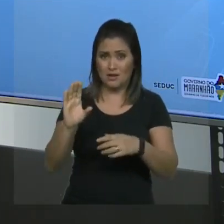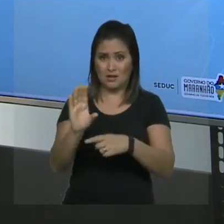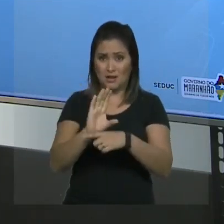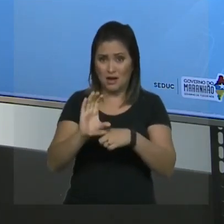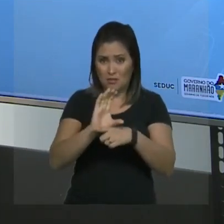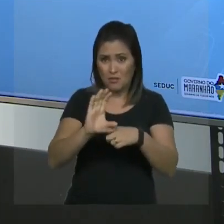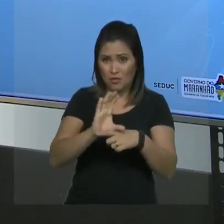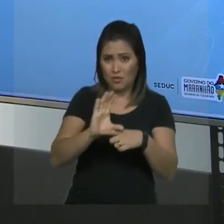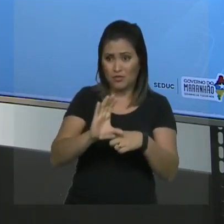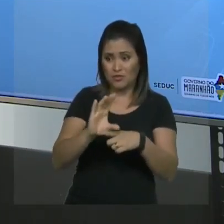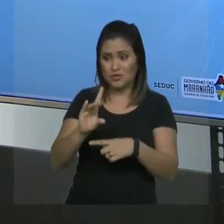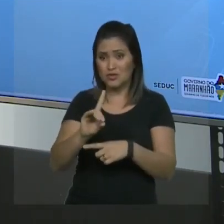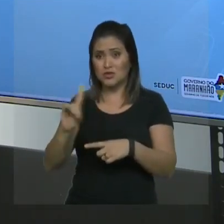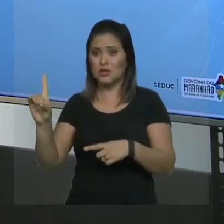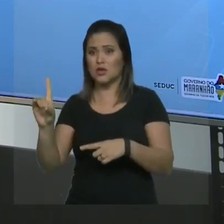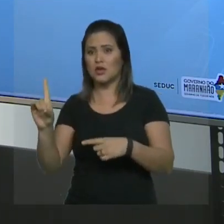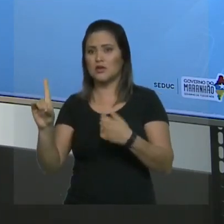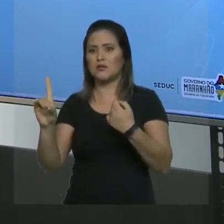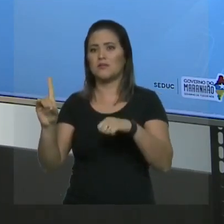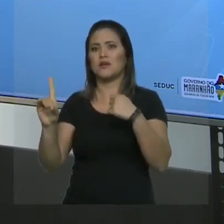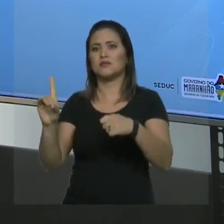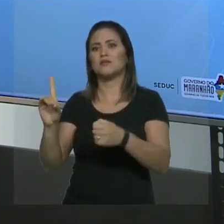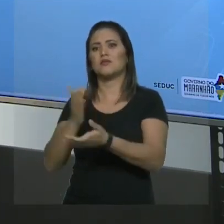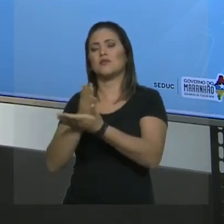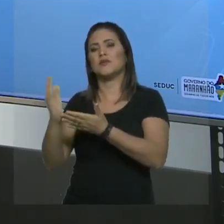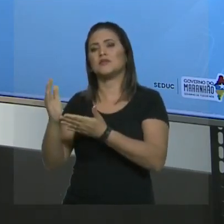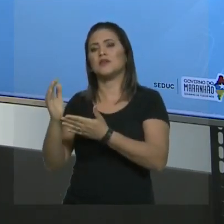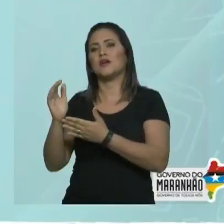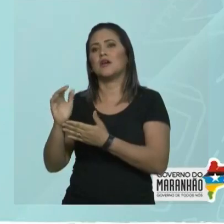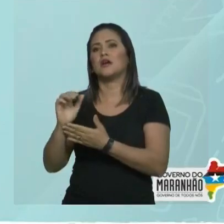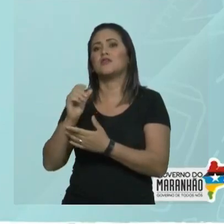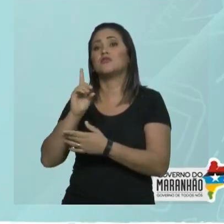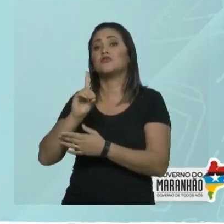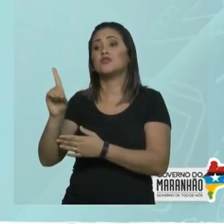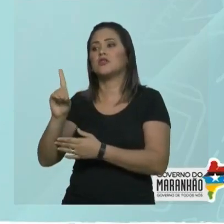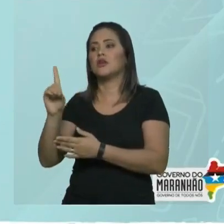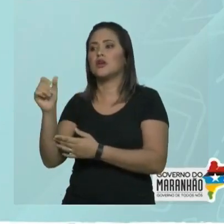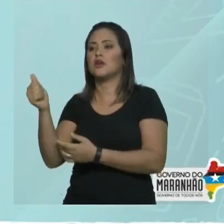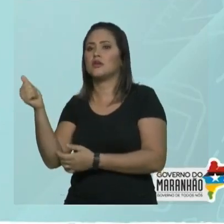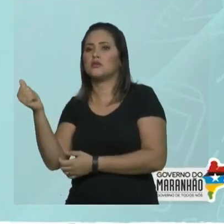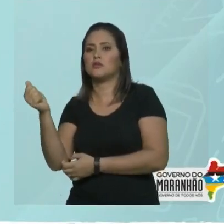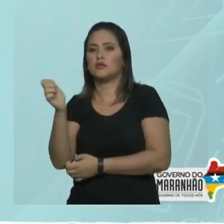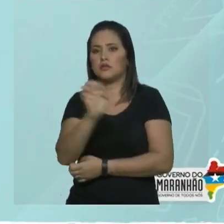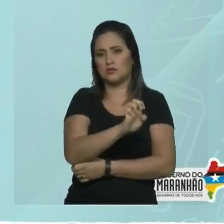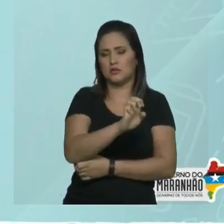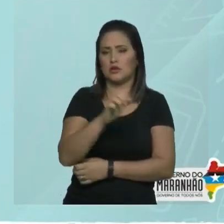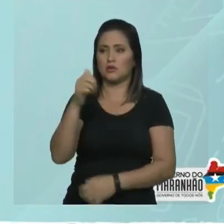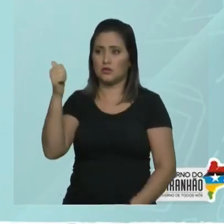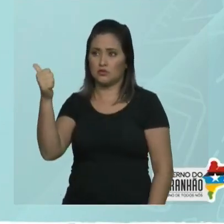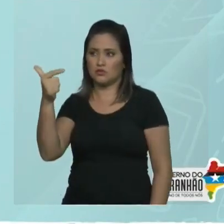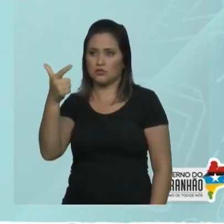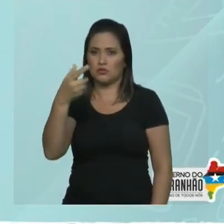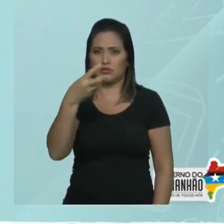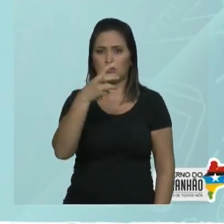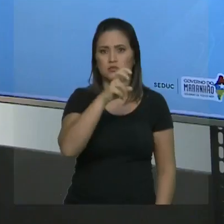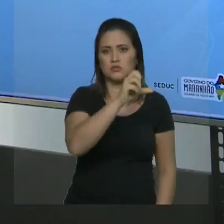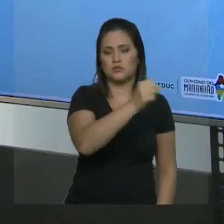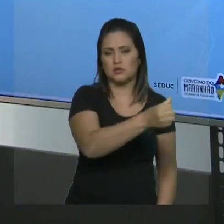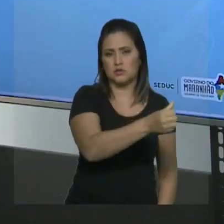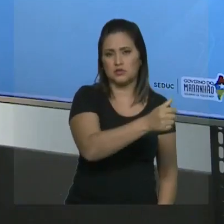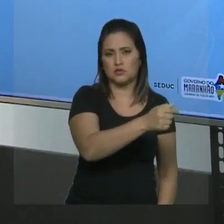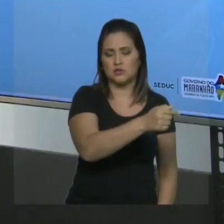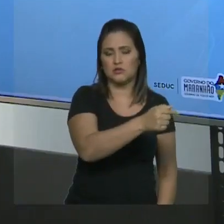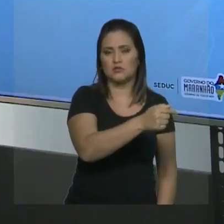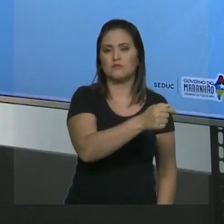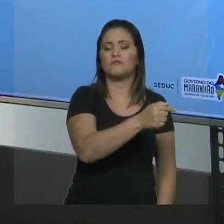Vamos numerar? Numerando a cadeia. Um, dois, três, quatro, cinco, seis, sete. Então, achamos a